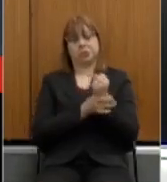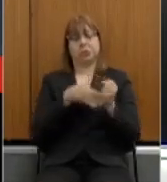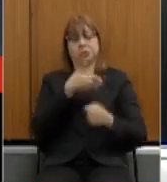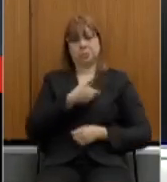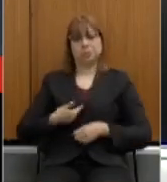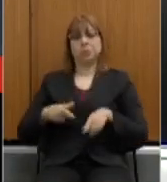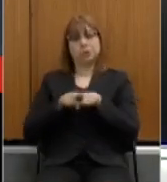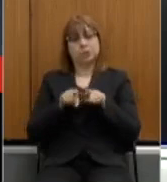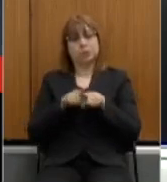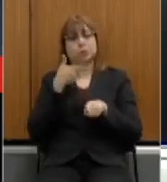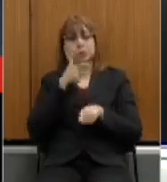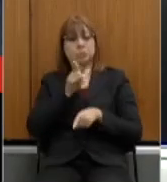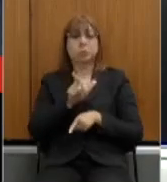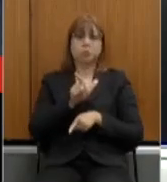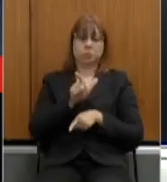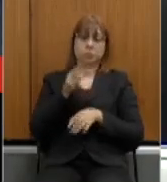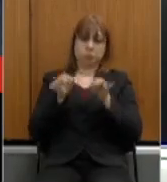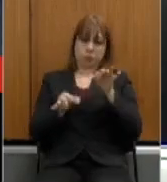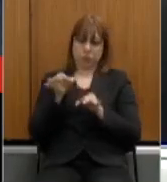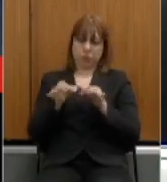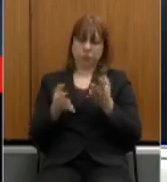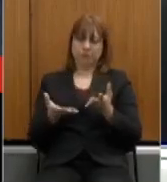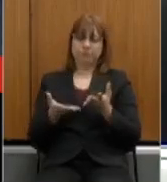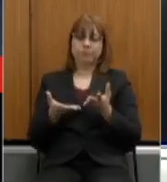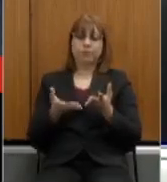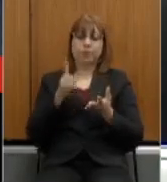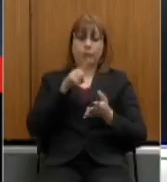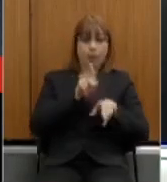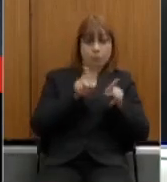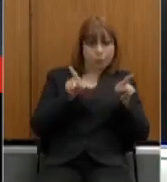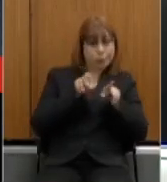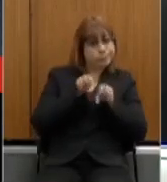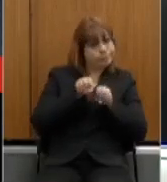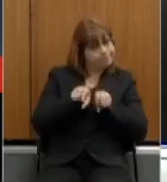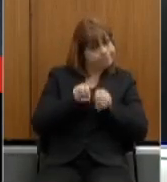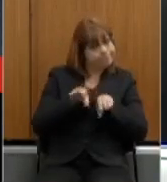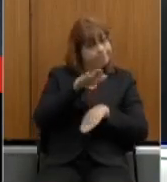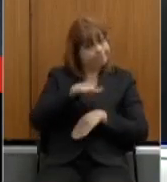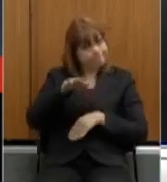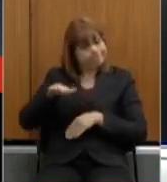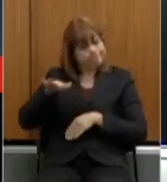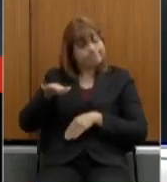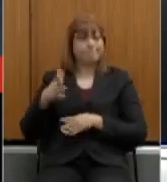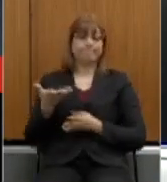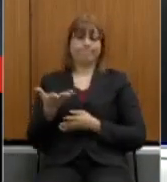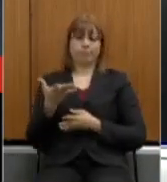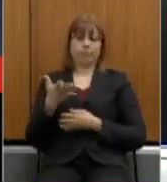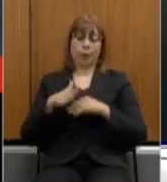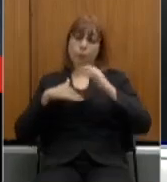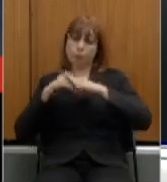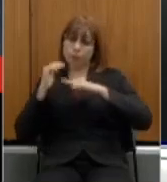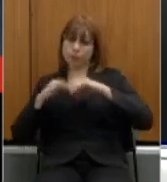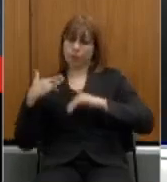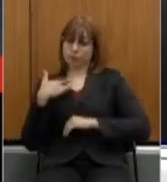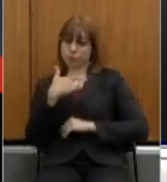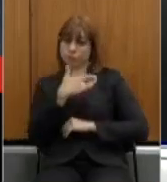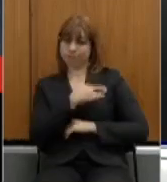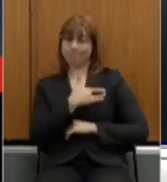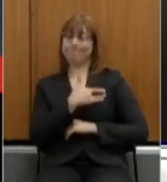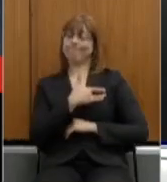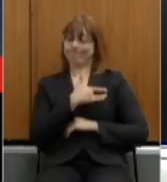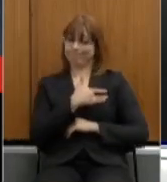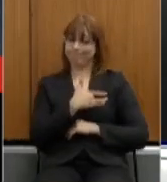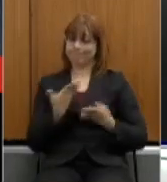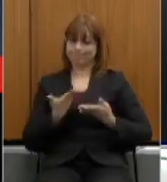à justiça. São os professores que educam as nossas crianças, os profissionais de saúde que têm arriscado